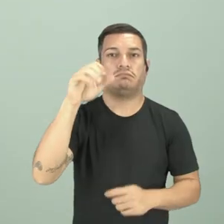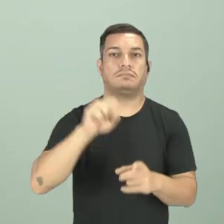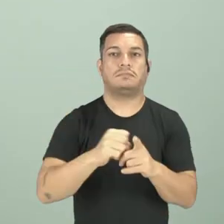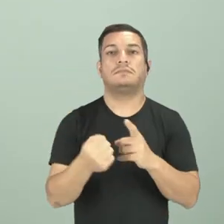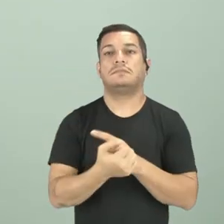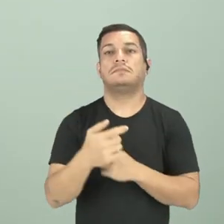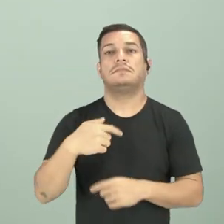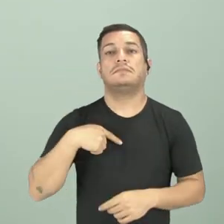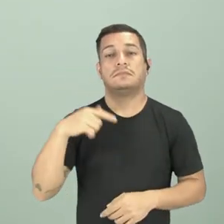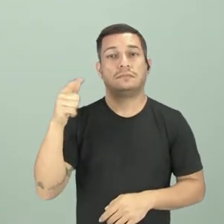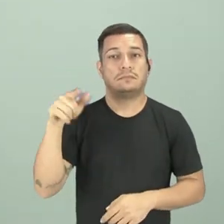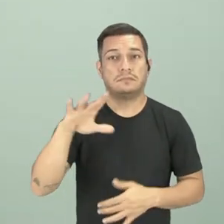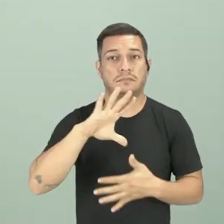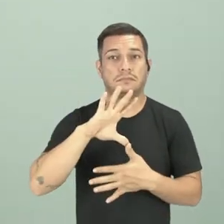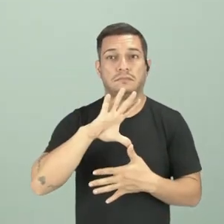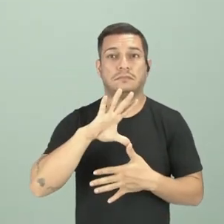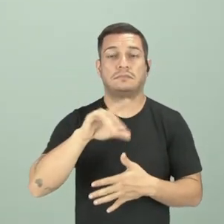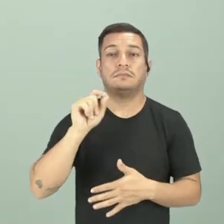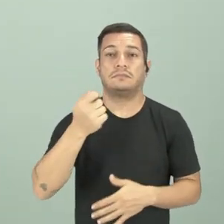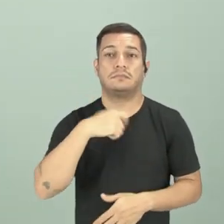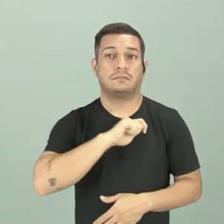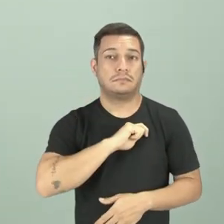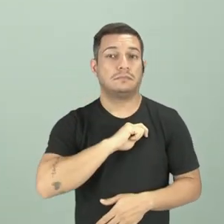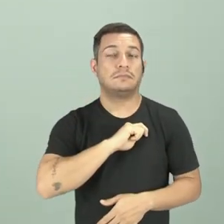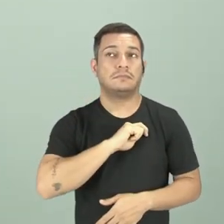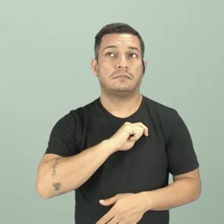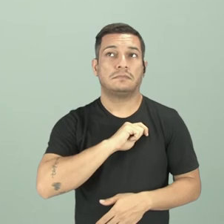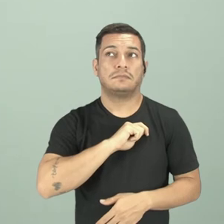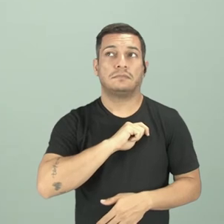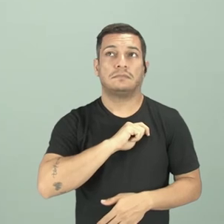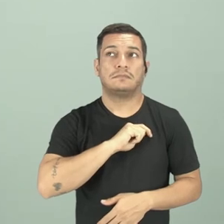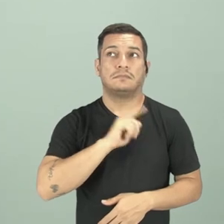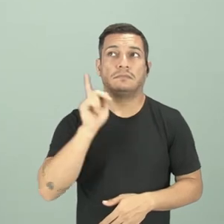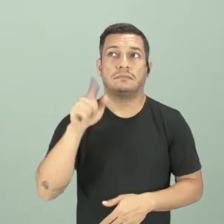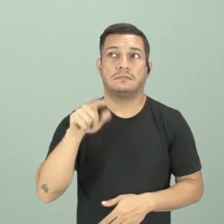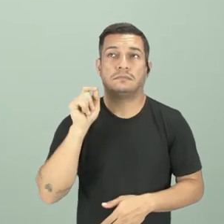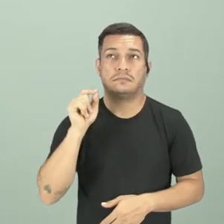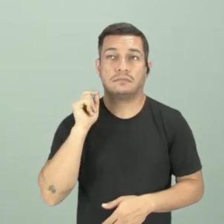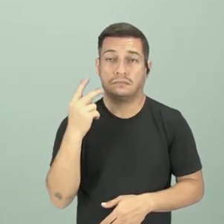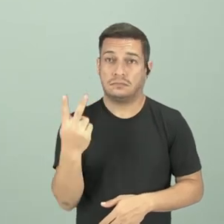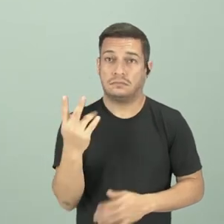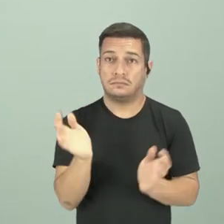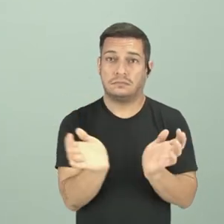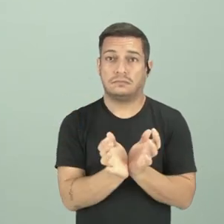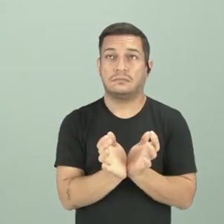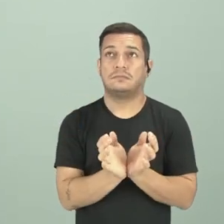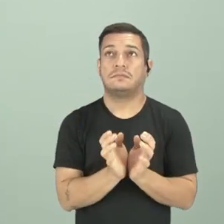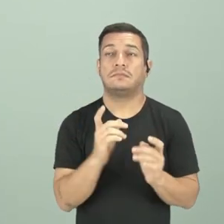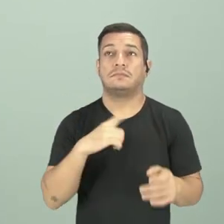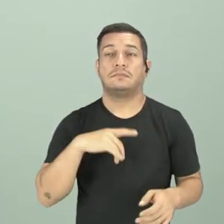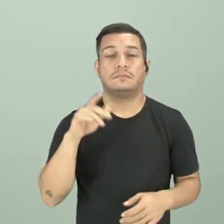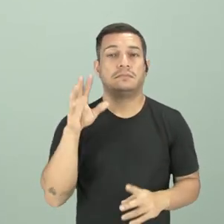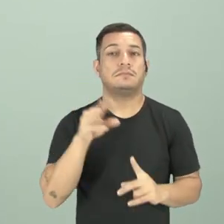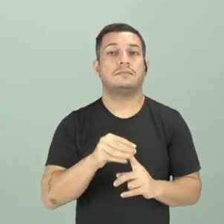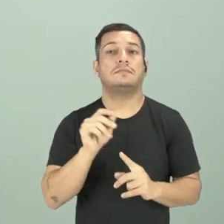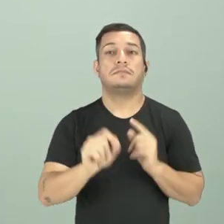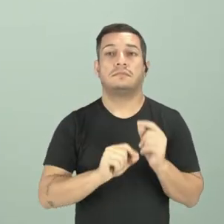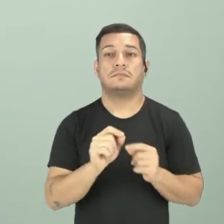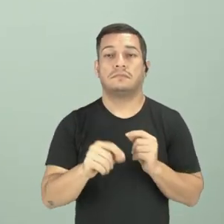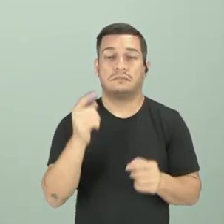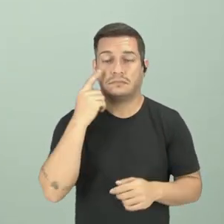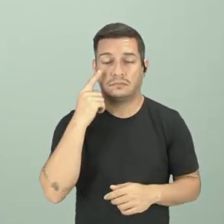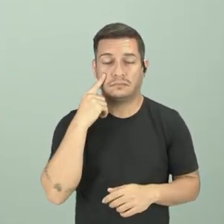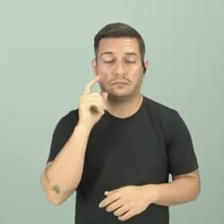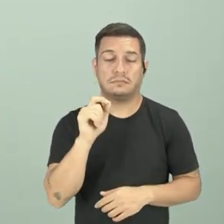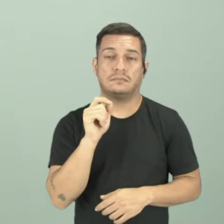aí da América Espanhola. E esses dois grupos, eles tinham intenções, será que essas